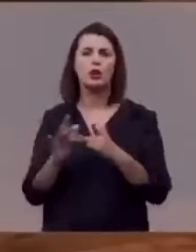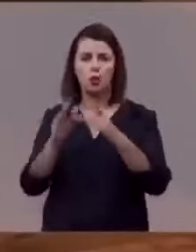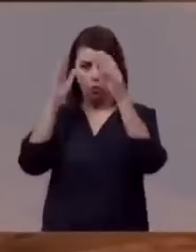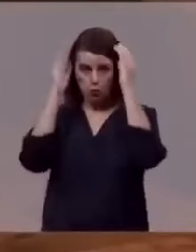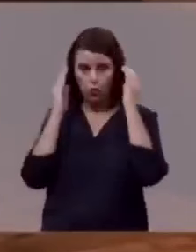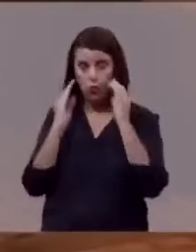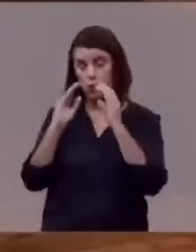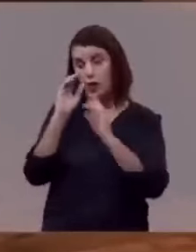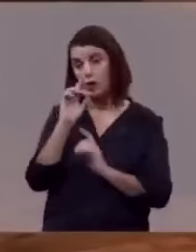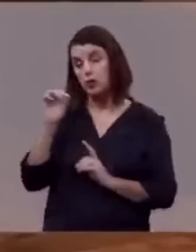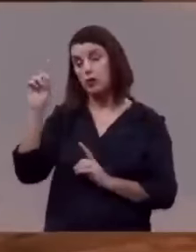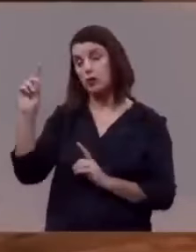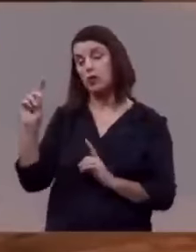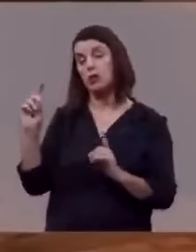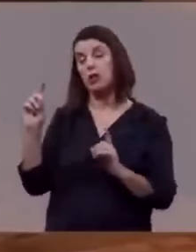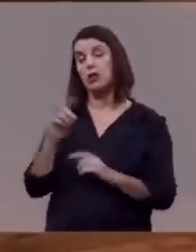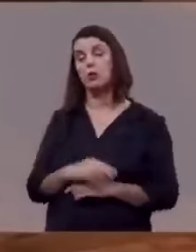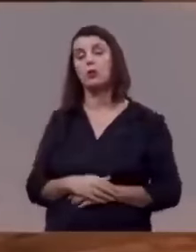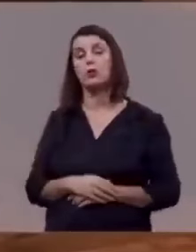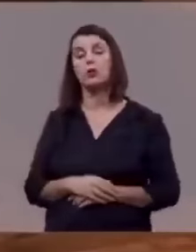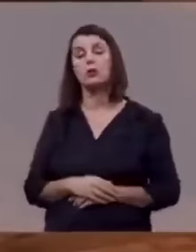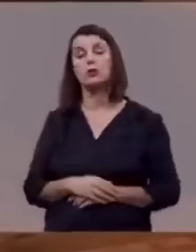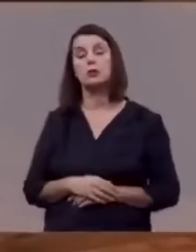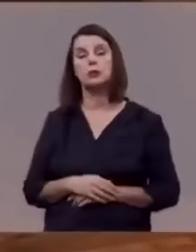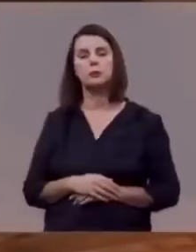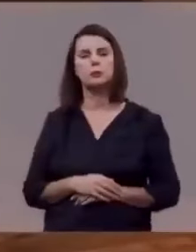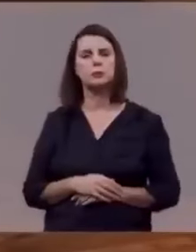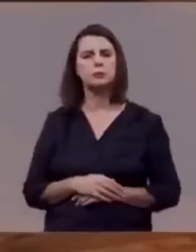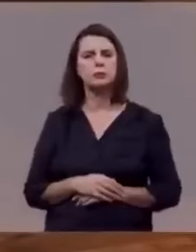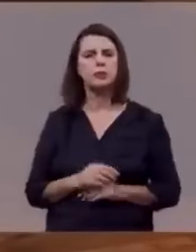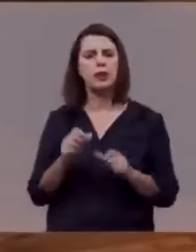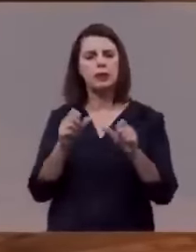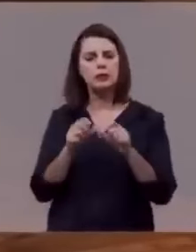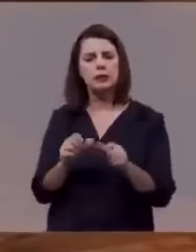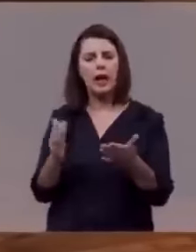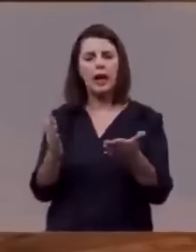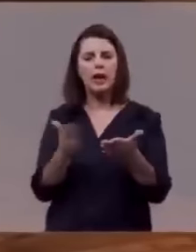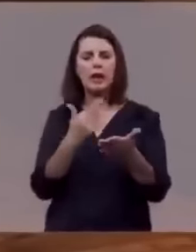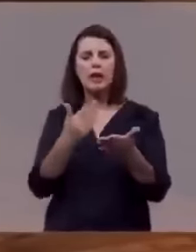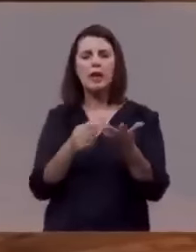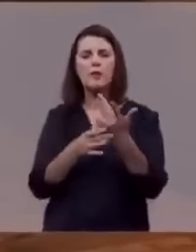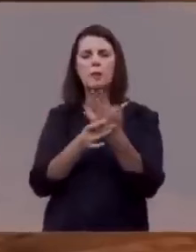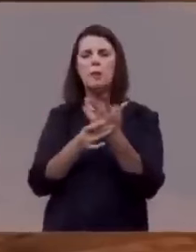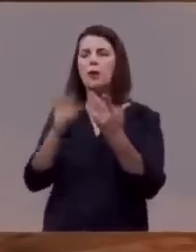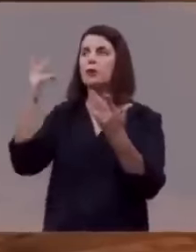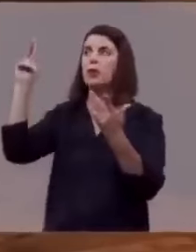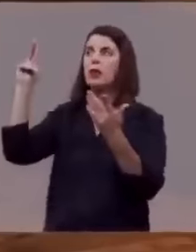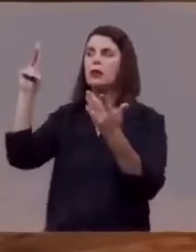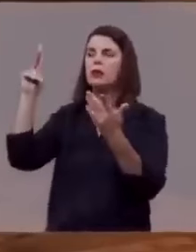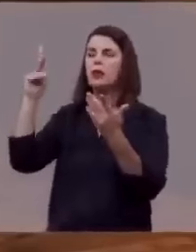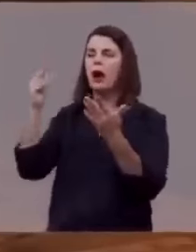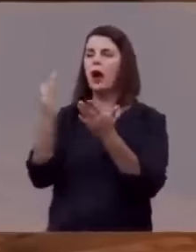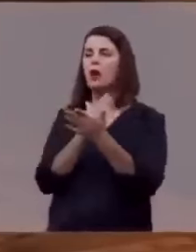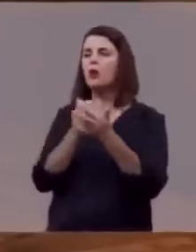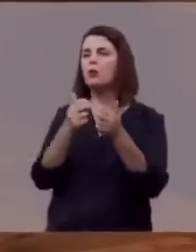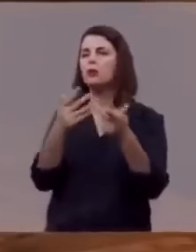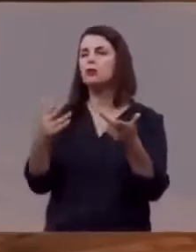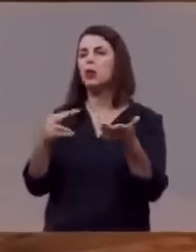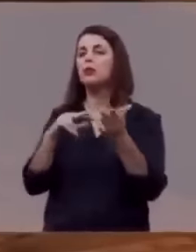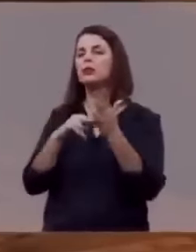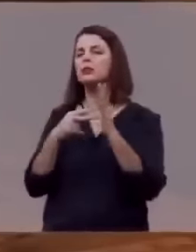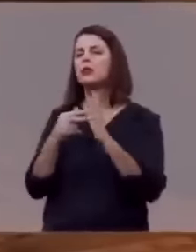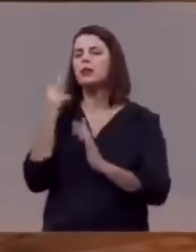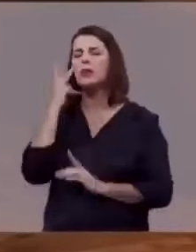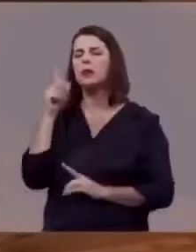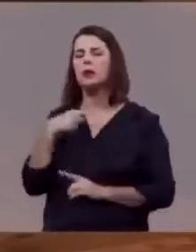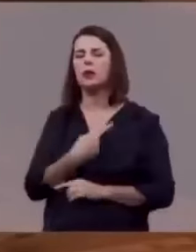cordeiro de Deus, o leão da tribo de Judá, a raiz de Davi, está com o livro da história em suas mãos, algumas coisas fazem sentido